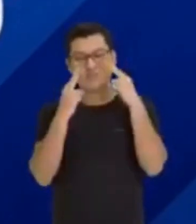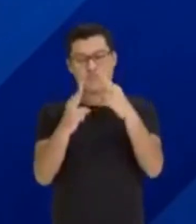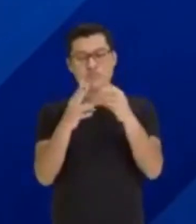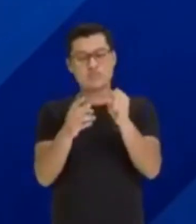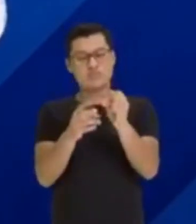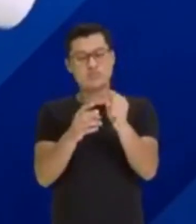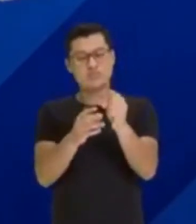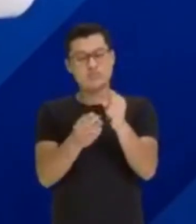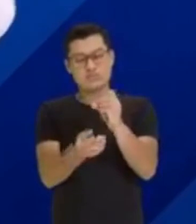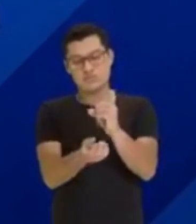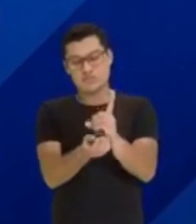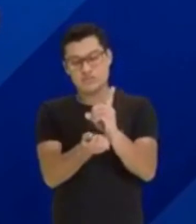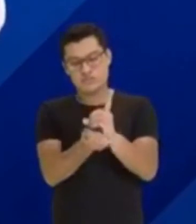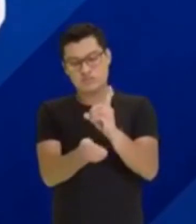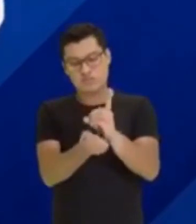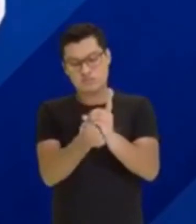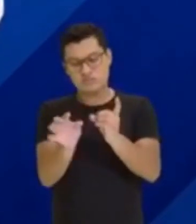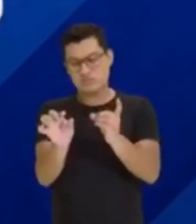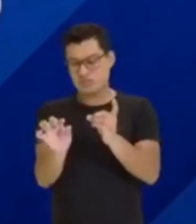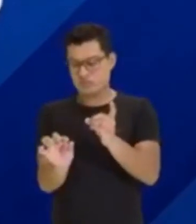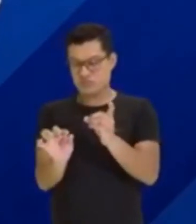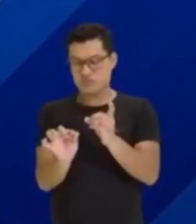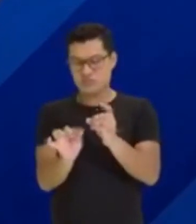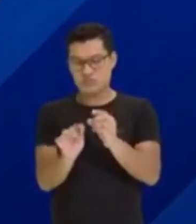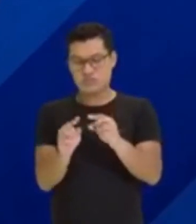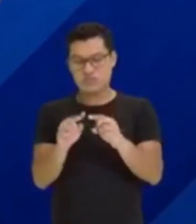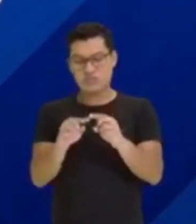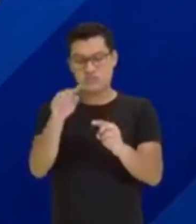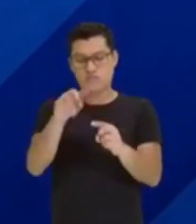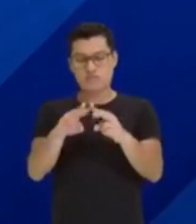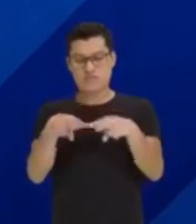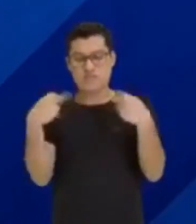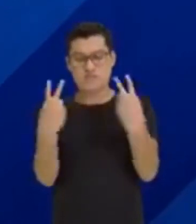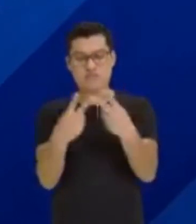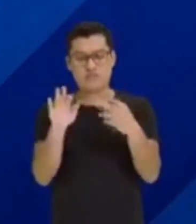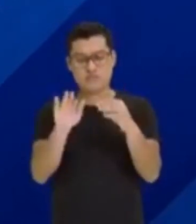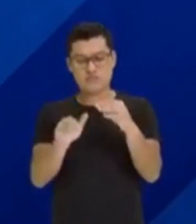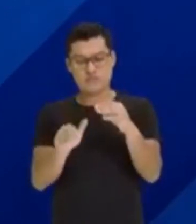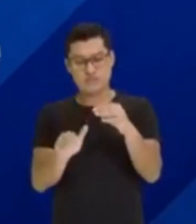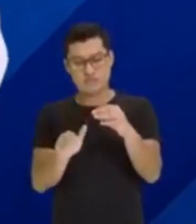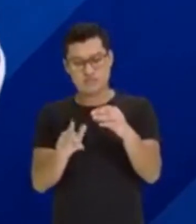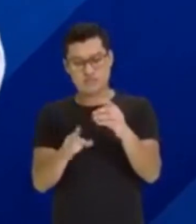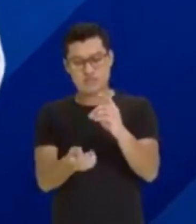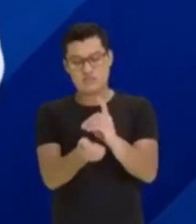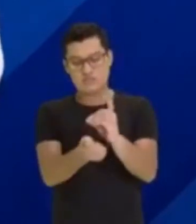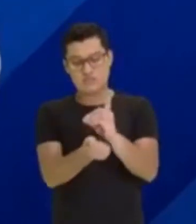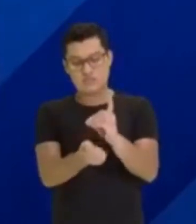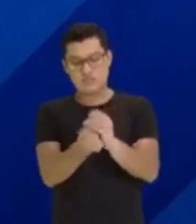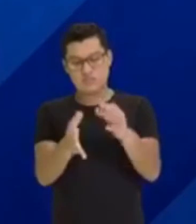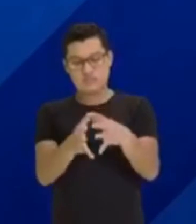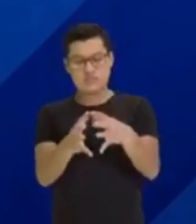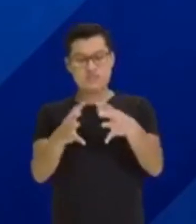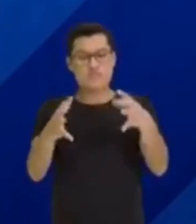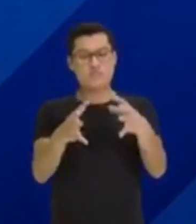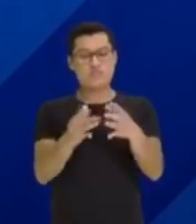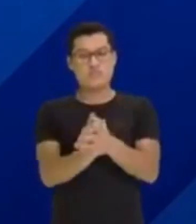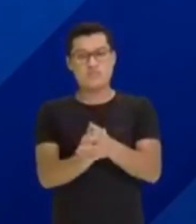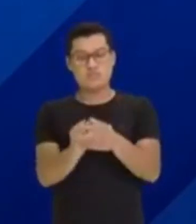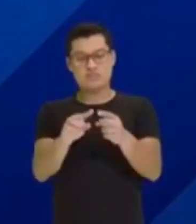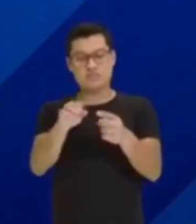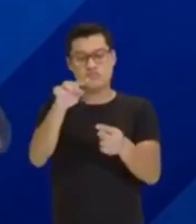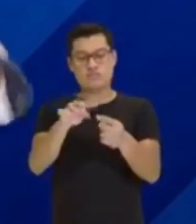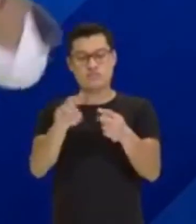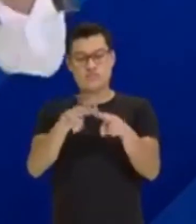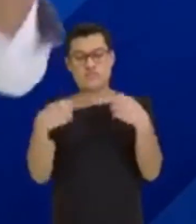densidade era menor. Quando tu amassa a bolinha e volume diminuiu, a densidade aumenta. Volume e densidade são